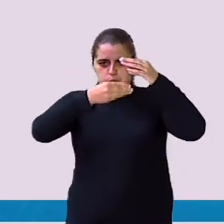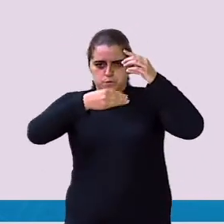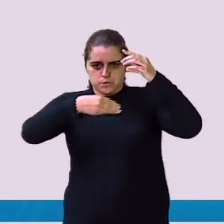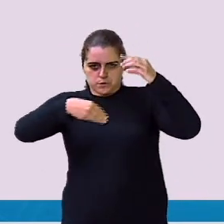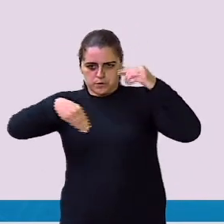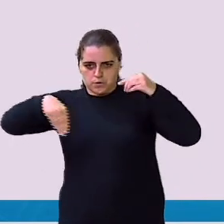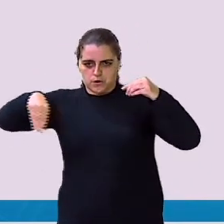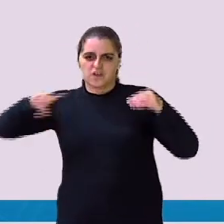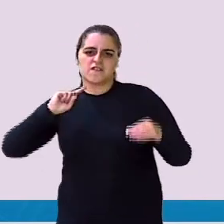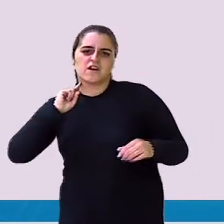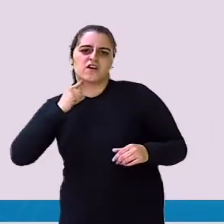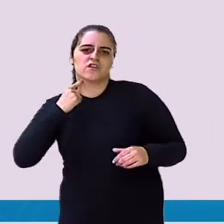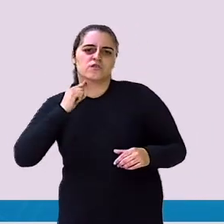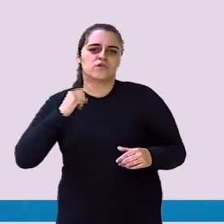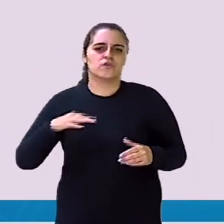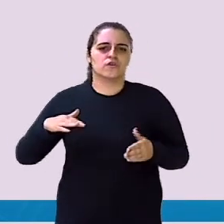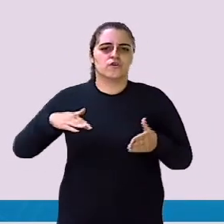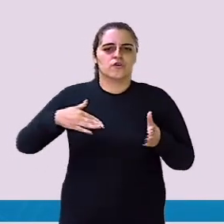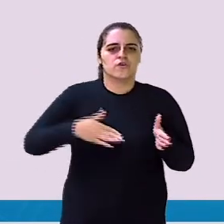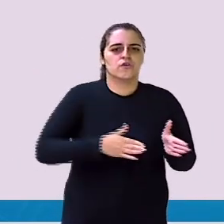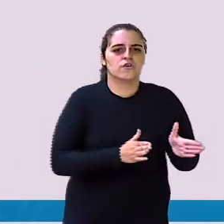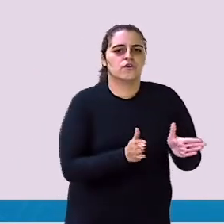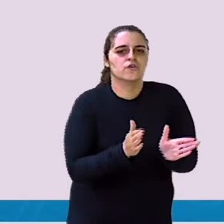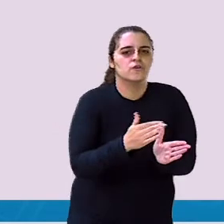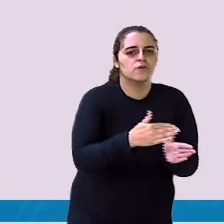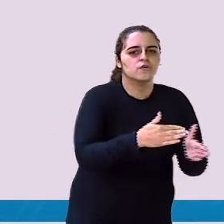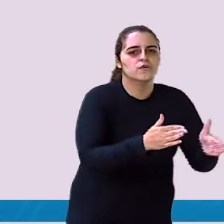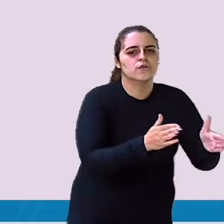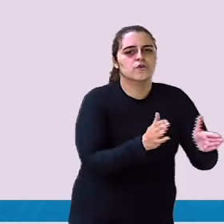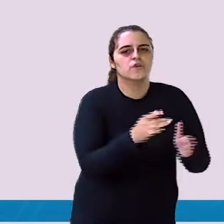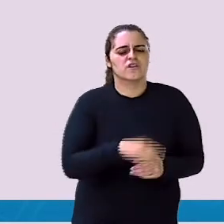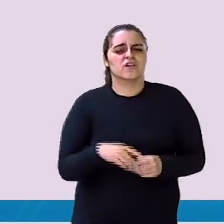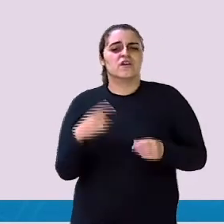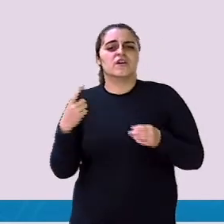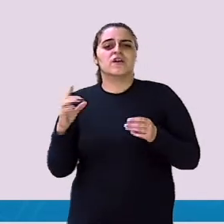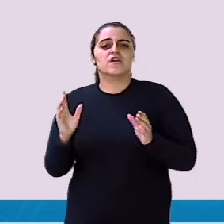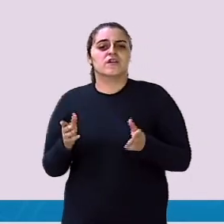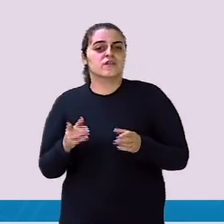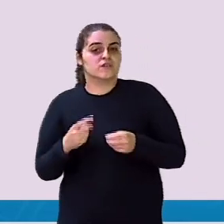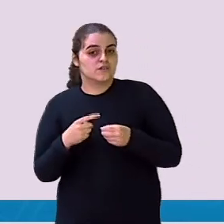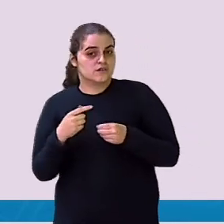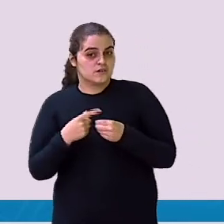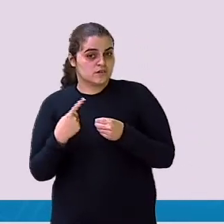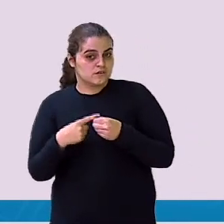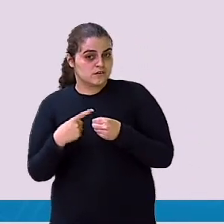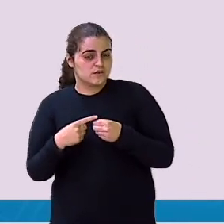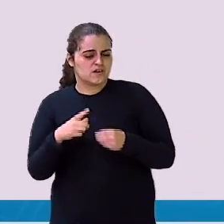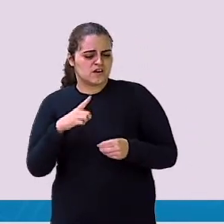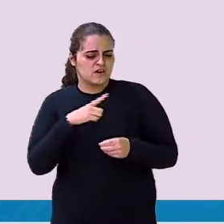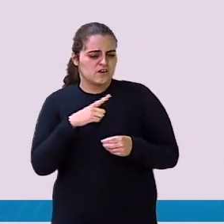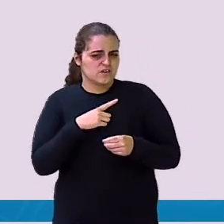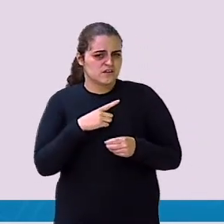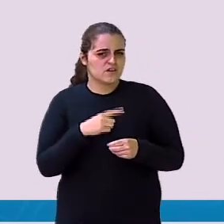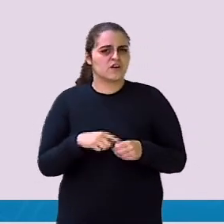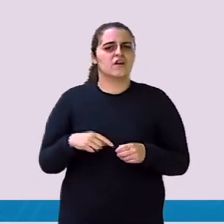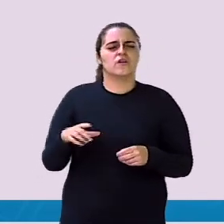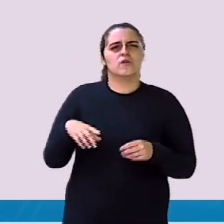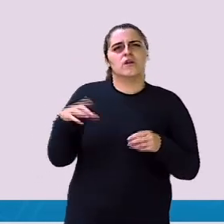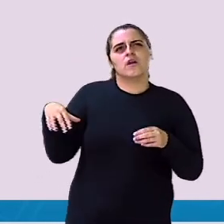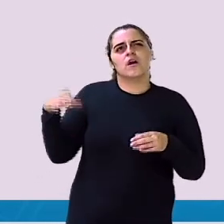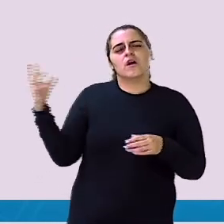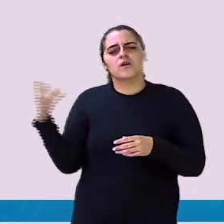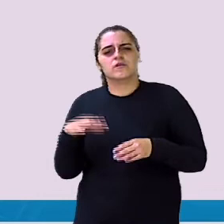E polui Os nossos rios E aqui na cidade Tem alguns pontos De coleta Ou até mesmo Aí na sua